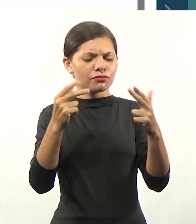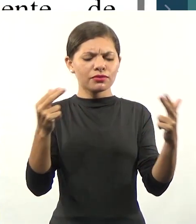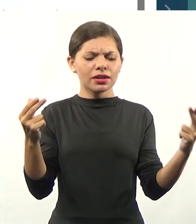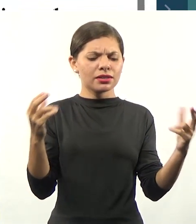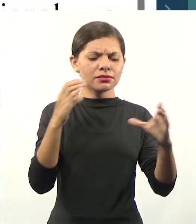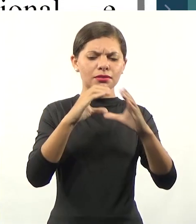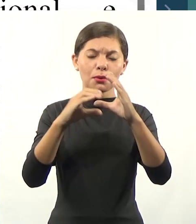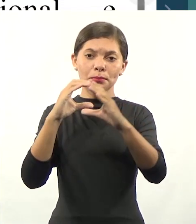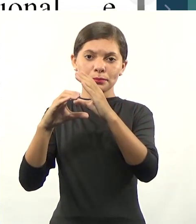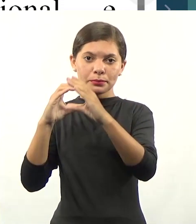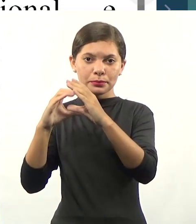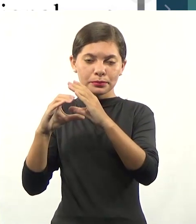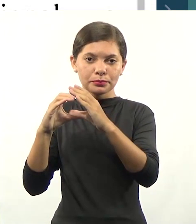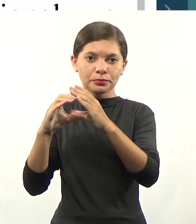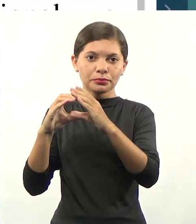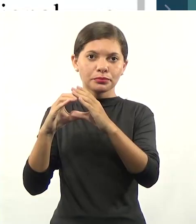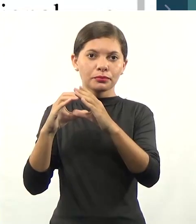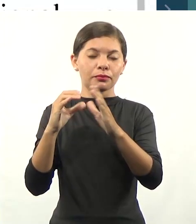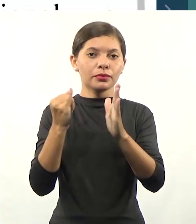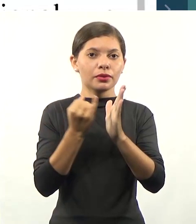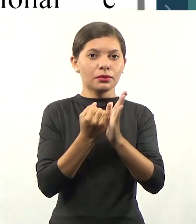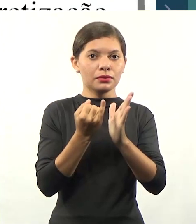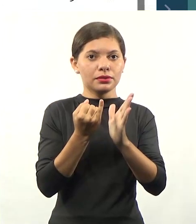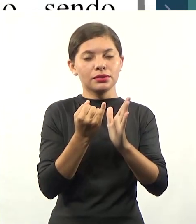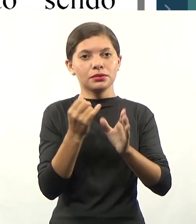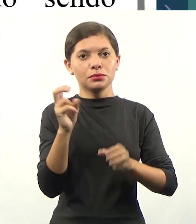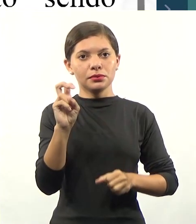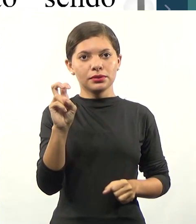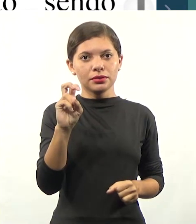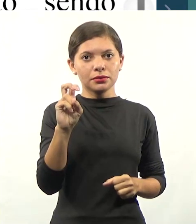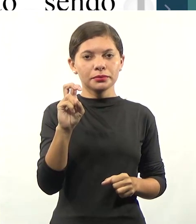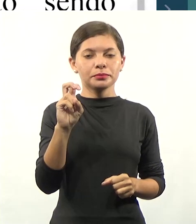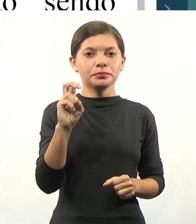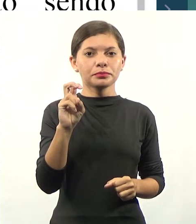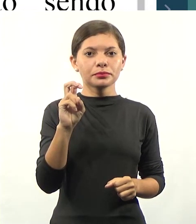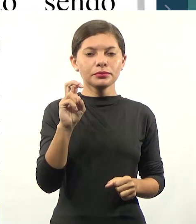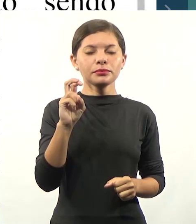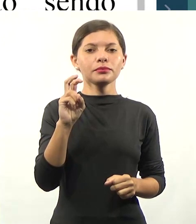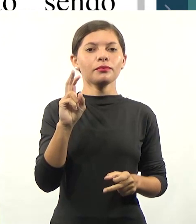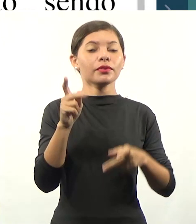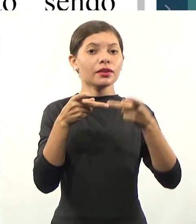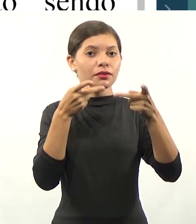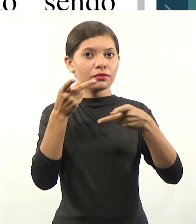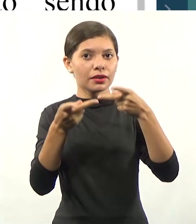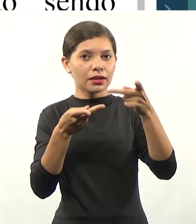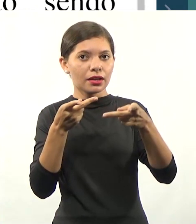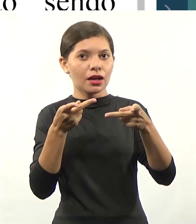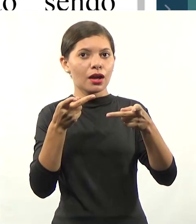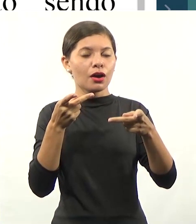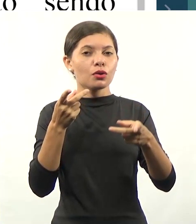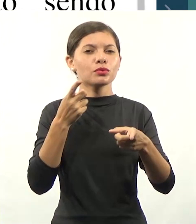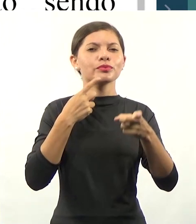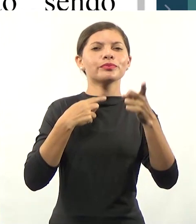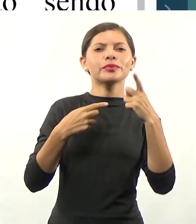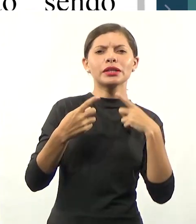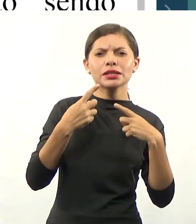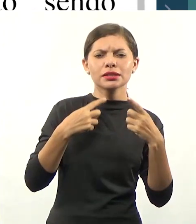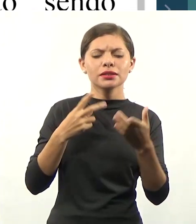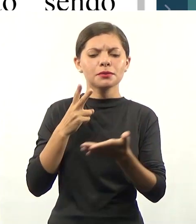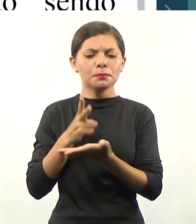comunicação. O inciso 5 vai dizer, suscitar o desejo